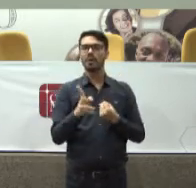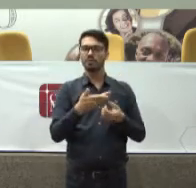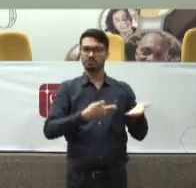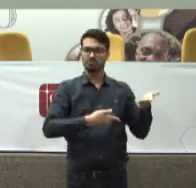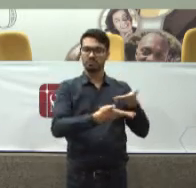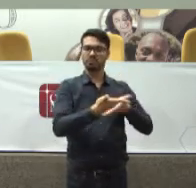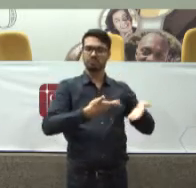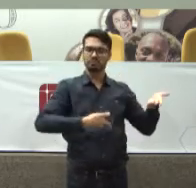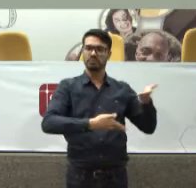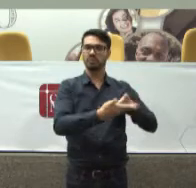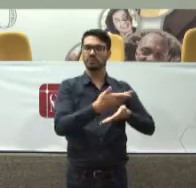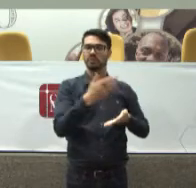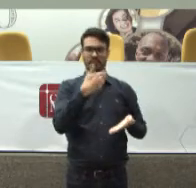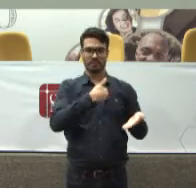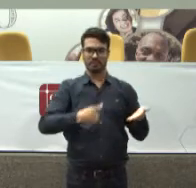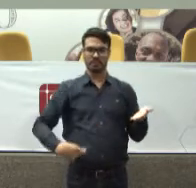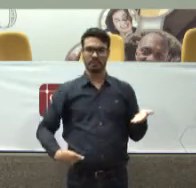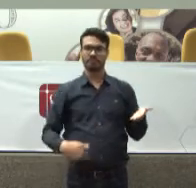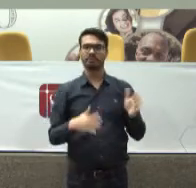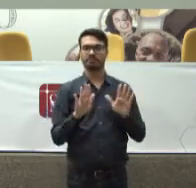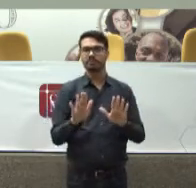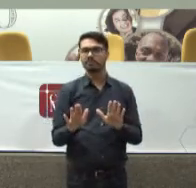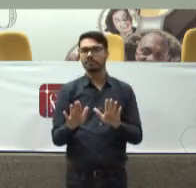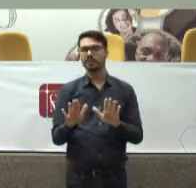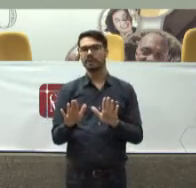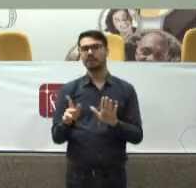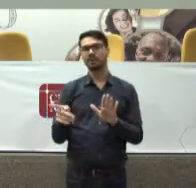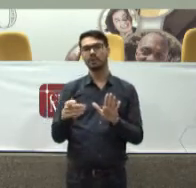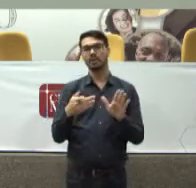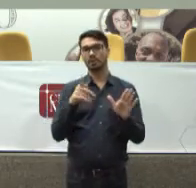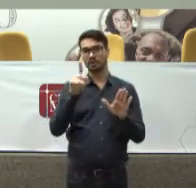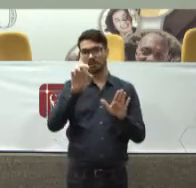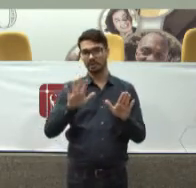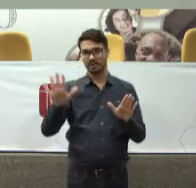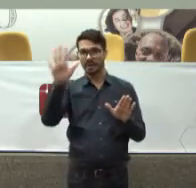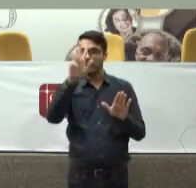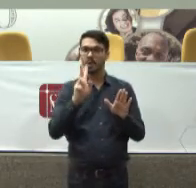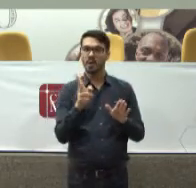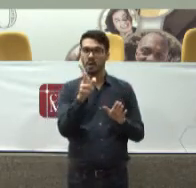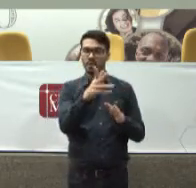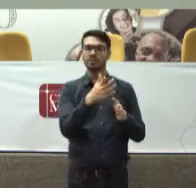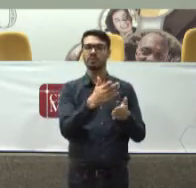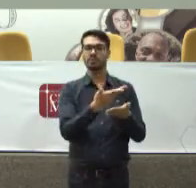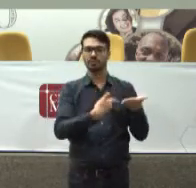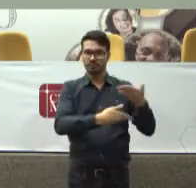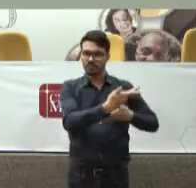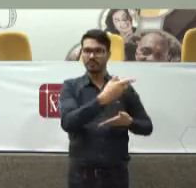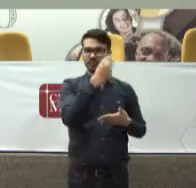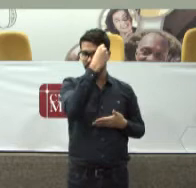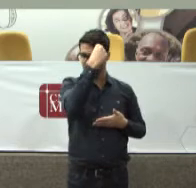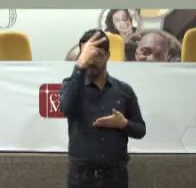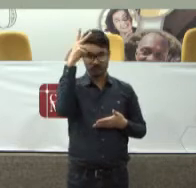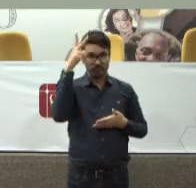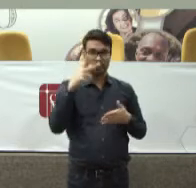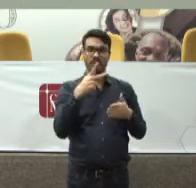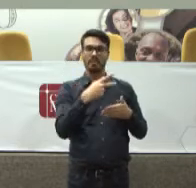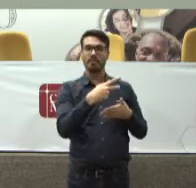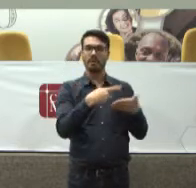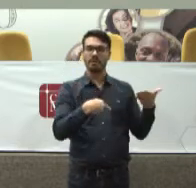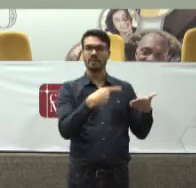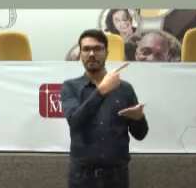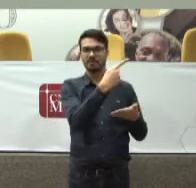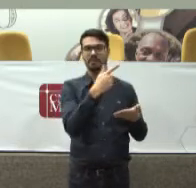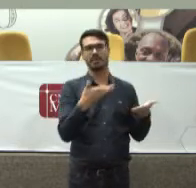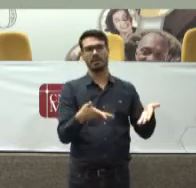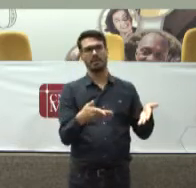negociação Fizemos o governo Do estado recuar Na negociação E continuamos negociando Com a prefeitura Um projeto ali E agora